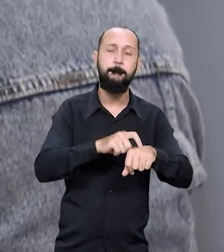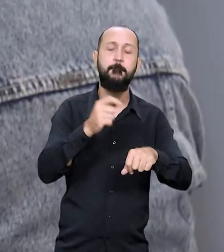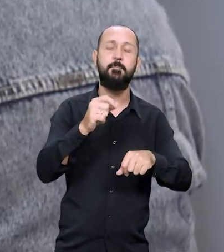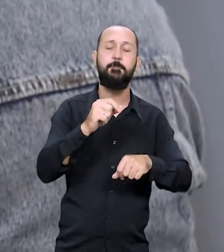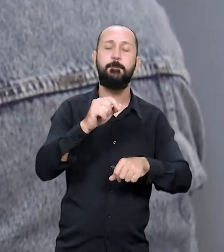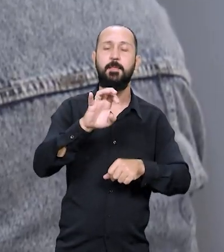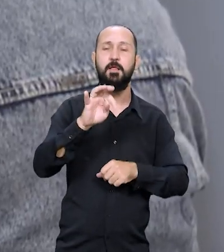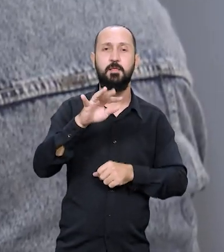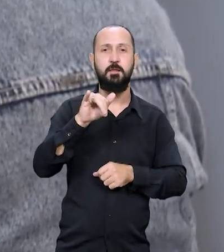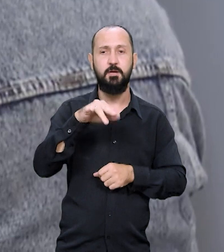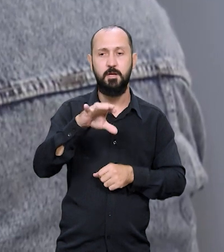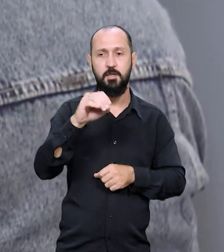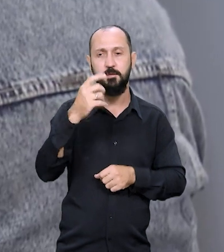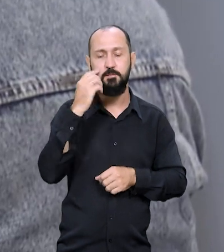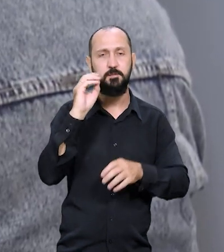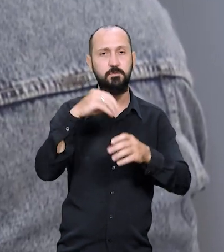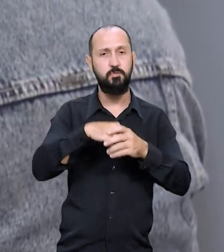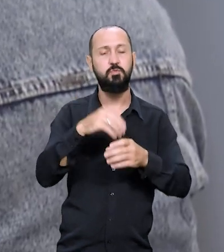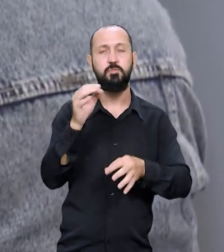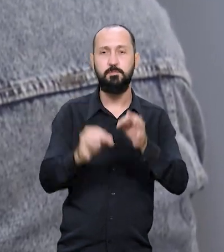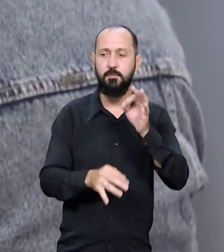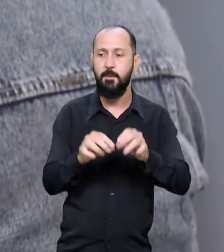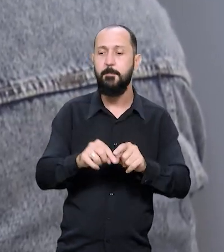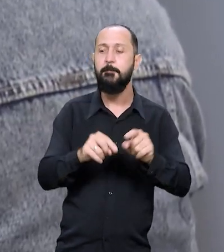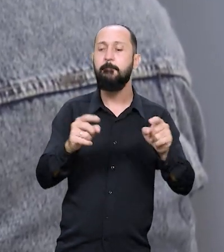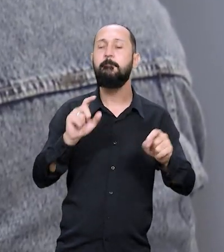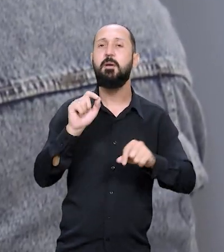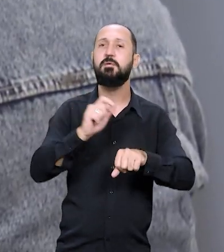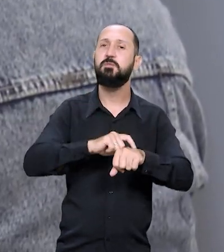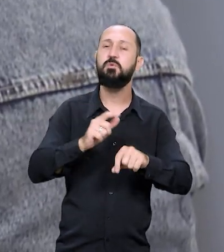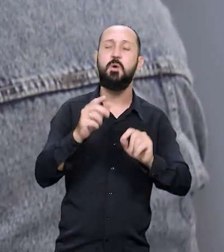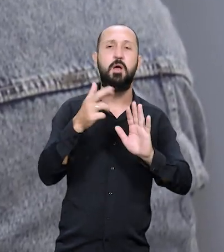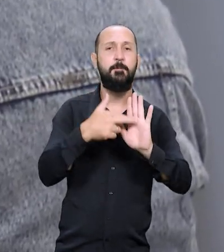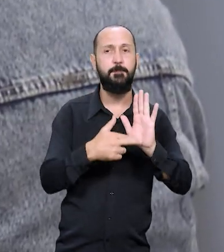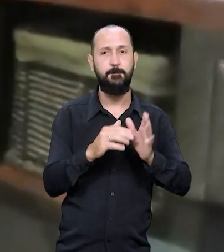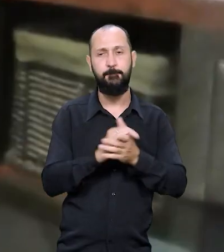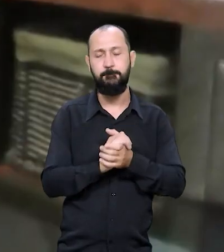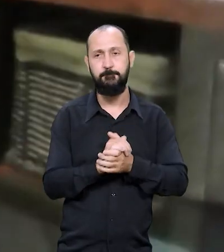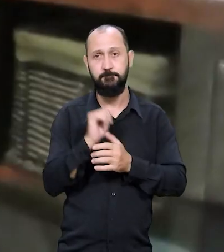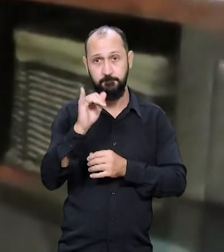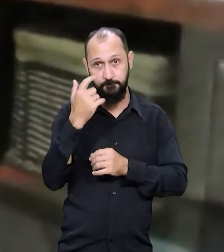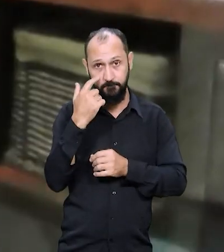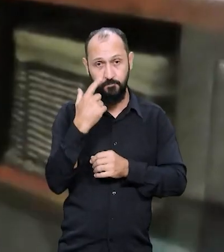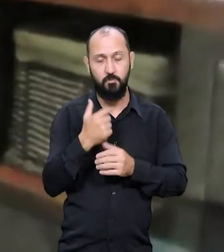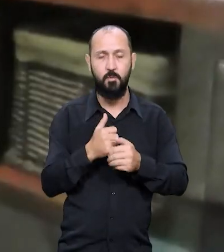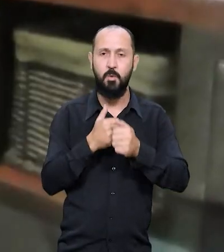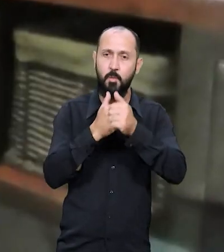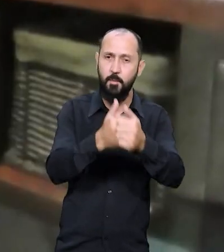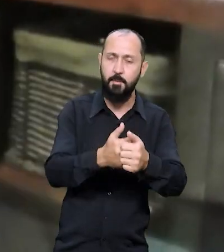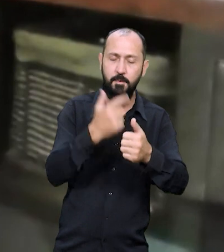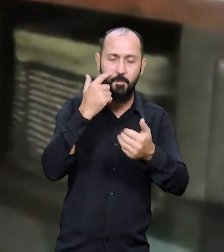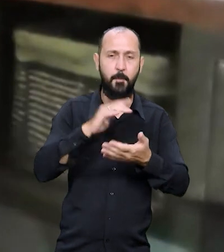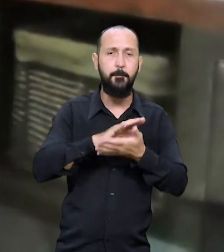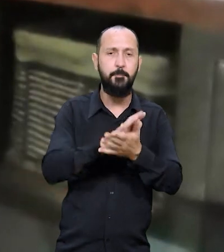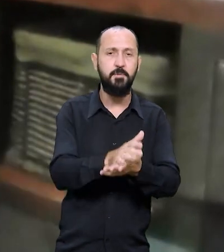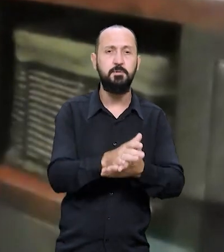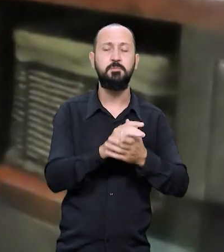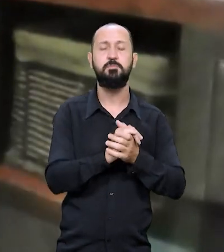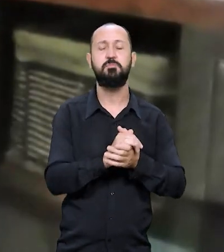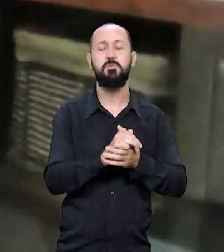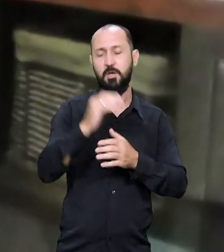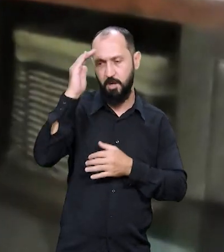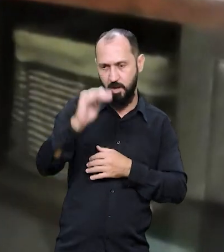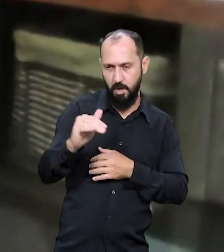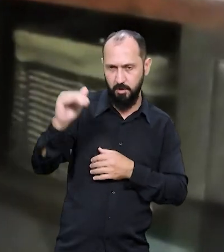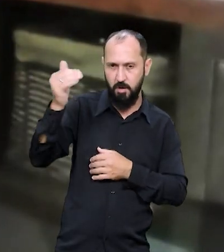os casos de etarismo são mais frequentes entre os idosos, mas isso não é regra. Se a gente tem alguma conduta preconceituosa em relação